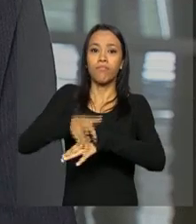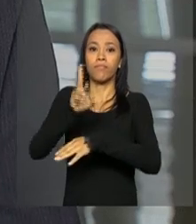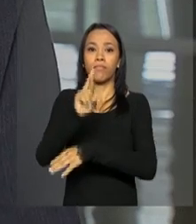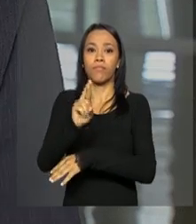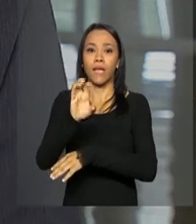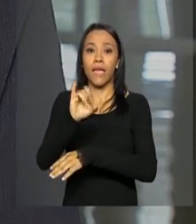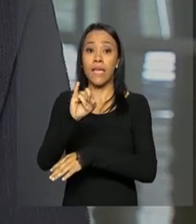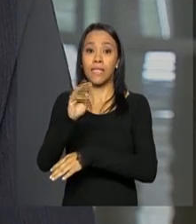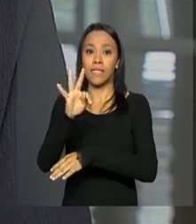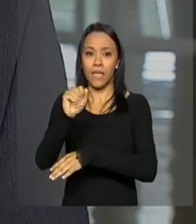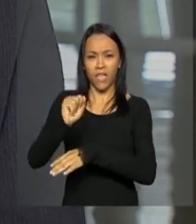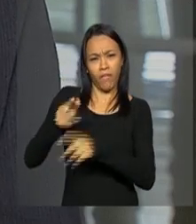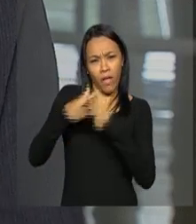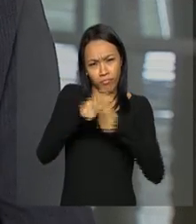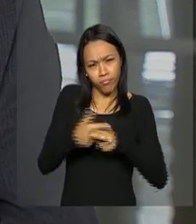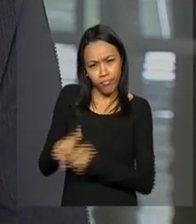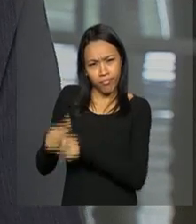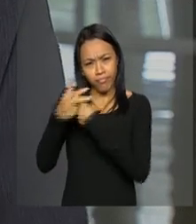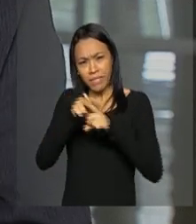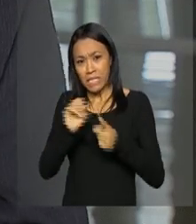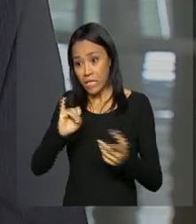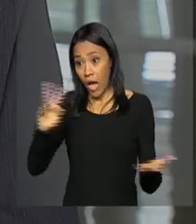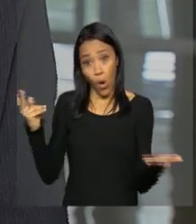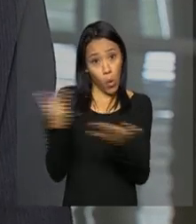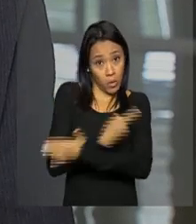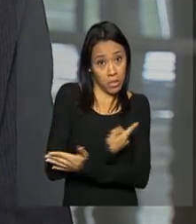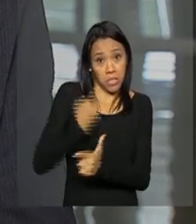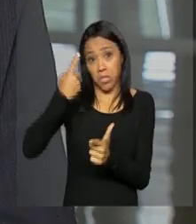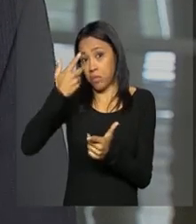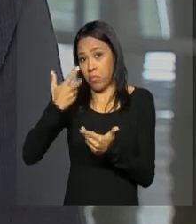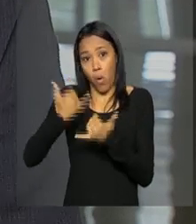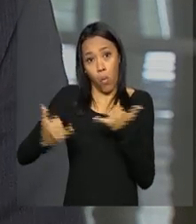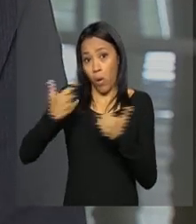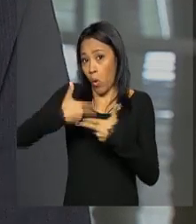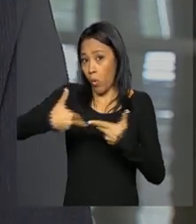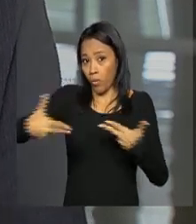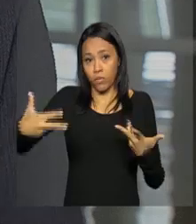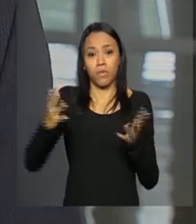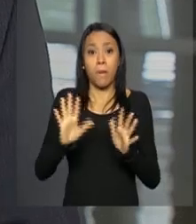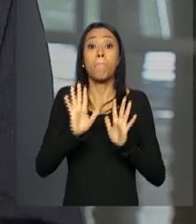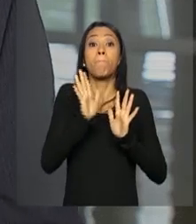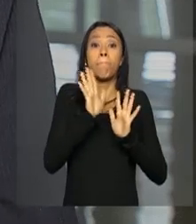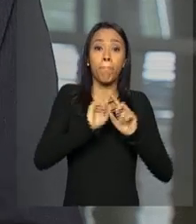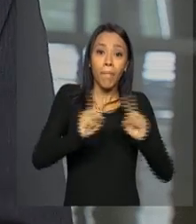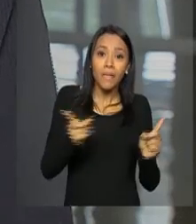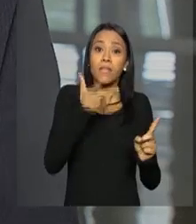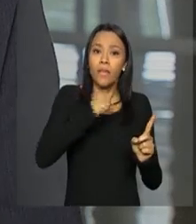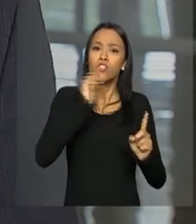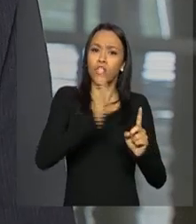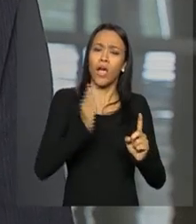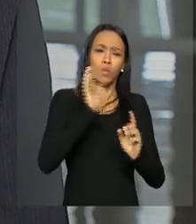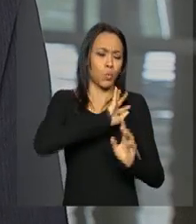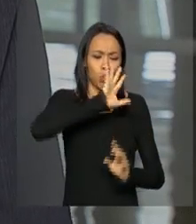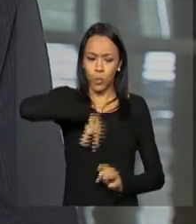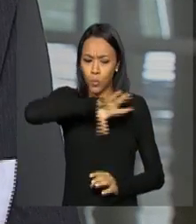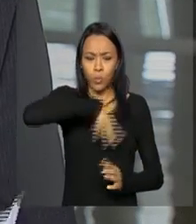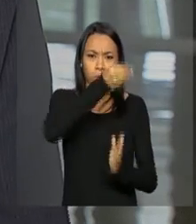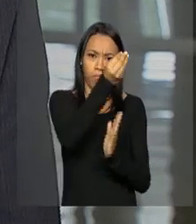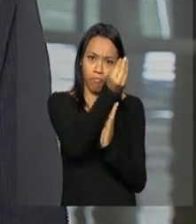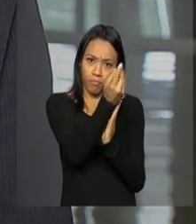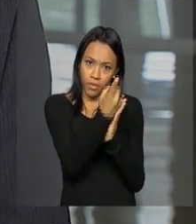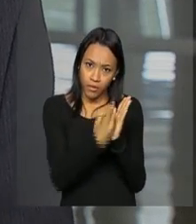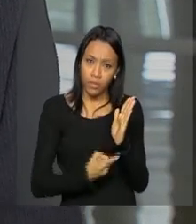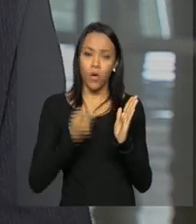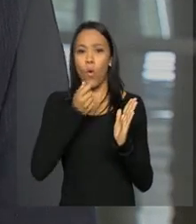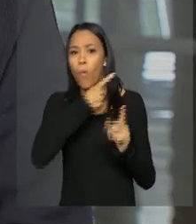adotar medidas para sanar possíveis inconsistências. Mas quem preencheu total ou parcialmente, mas ainda não fez o